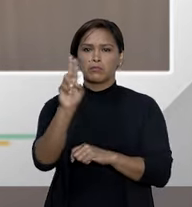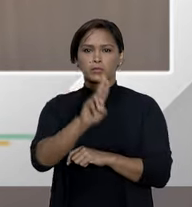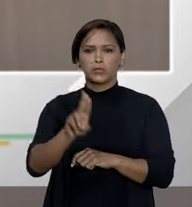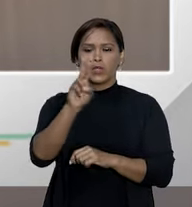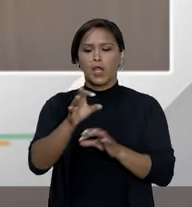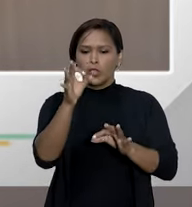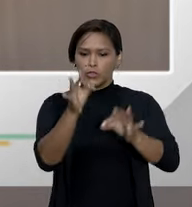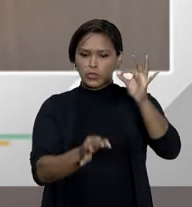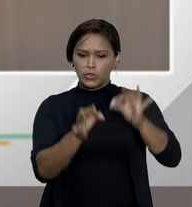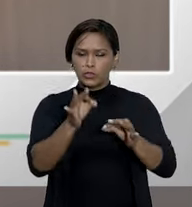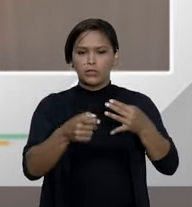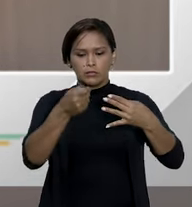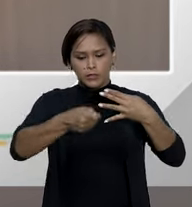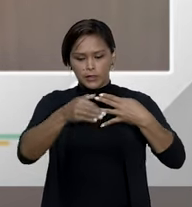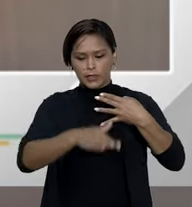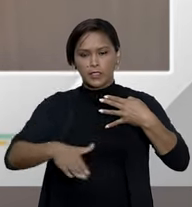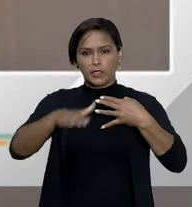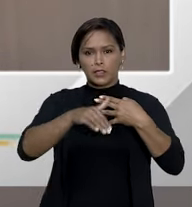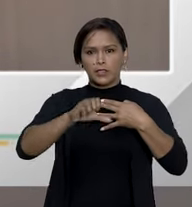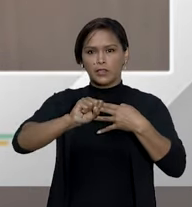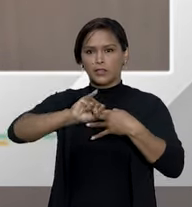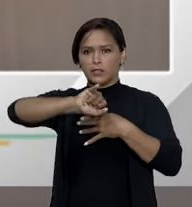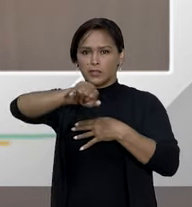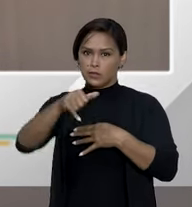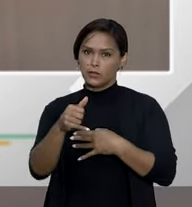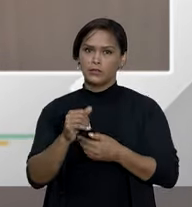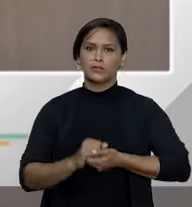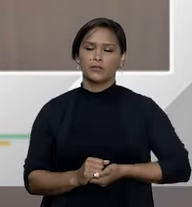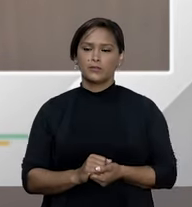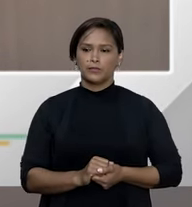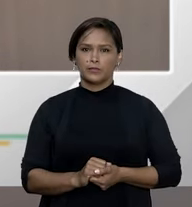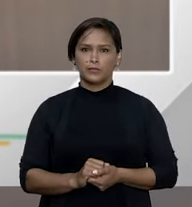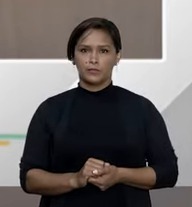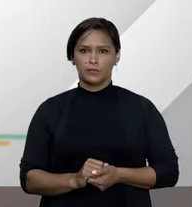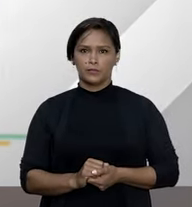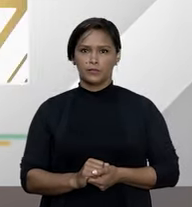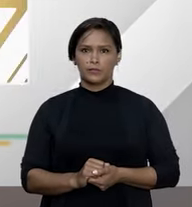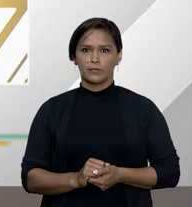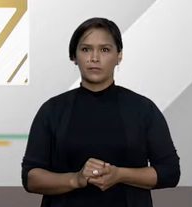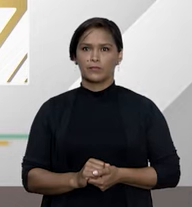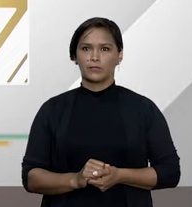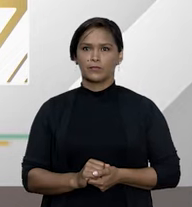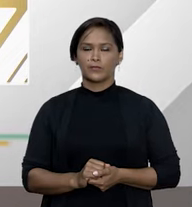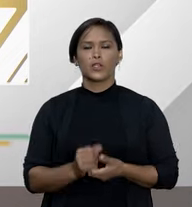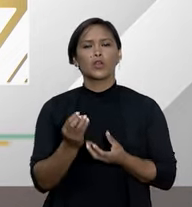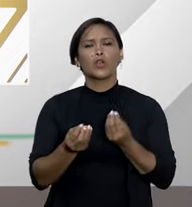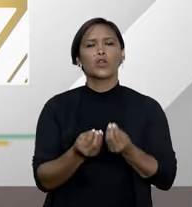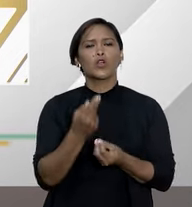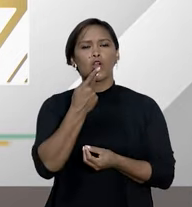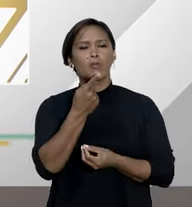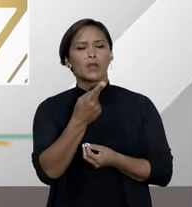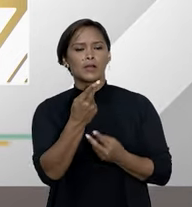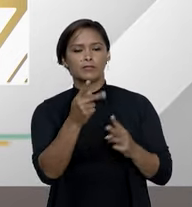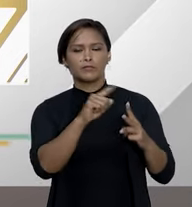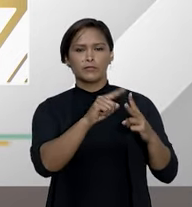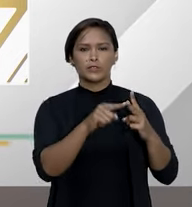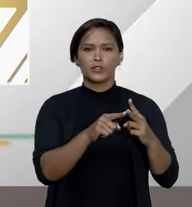jurisprudencial consolidada do Superior Tribunal de Justiça. Como vocês mesmos